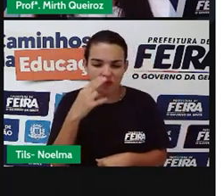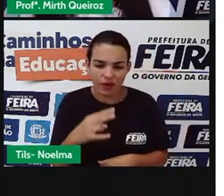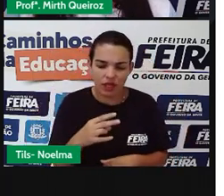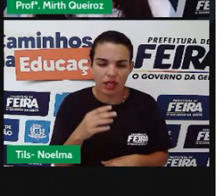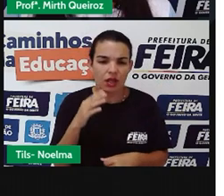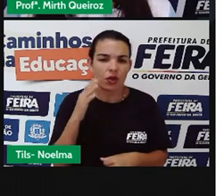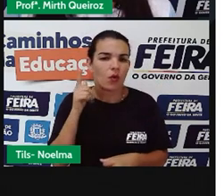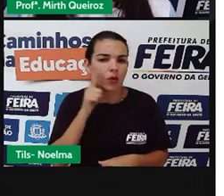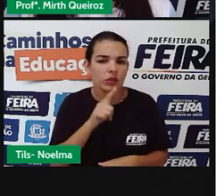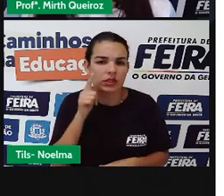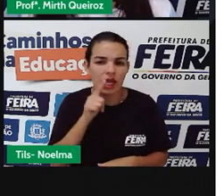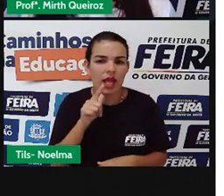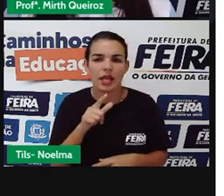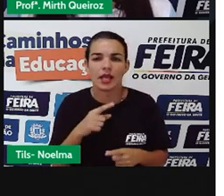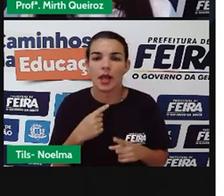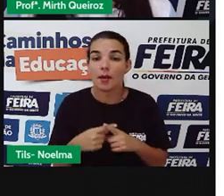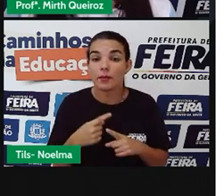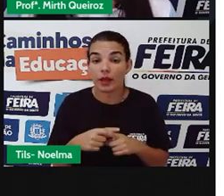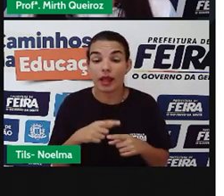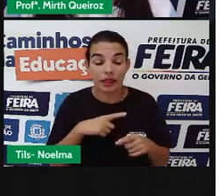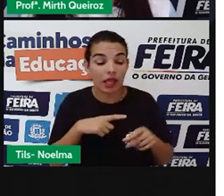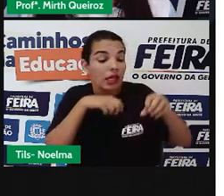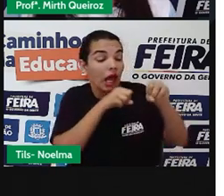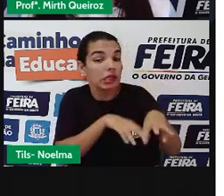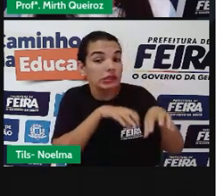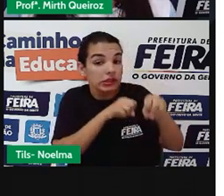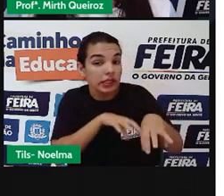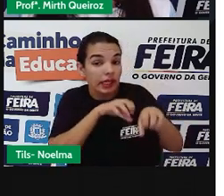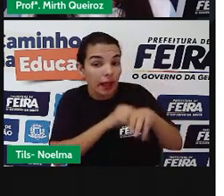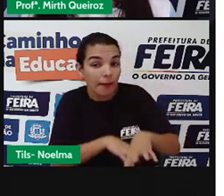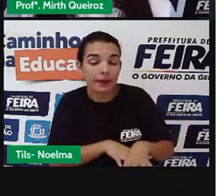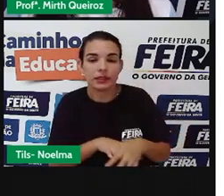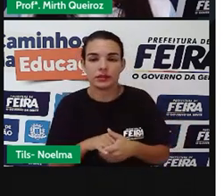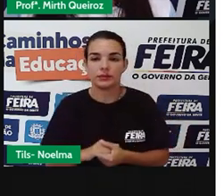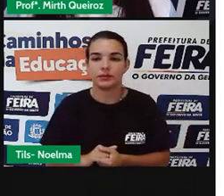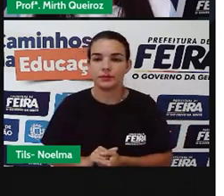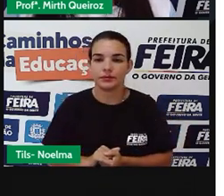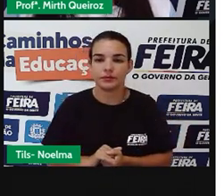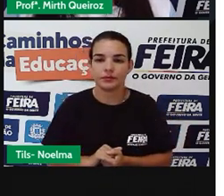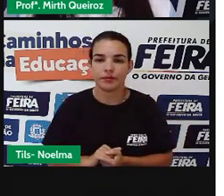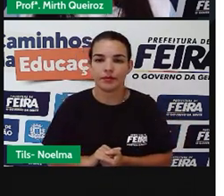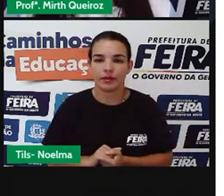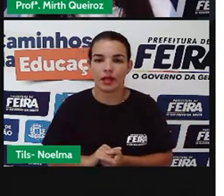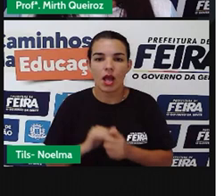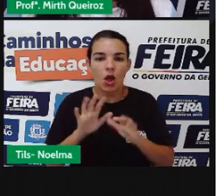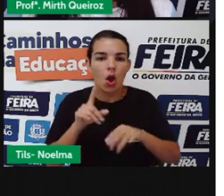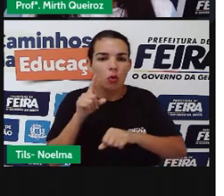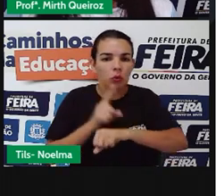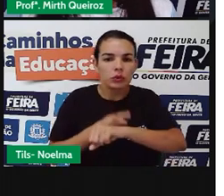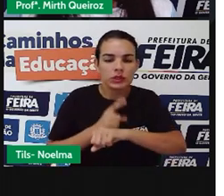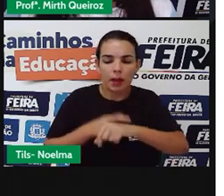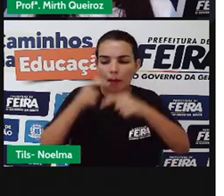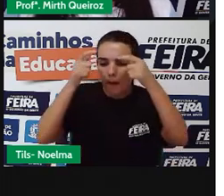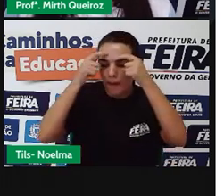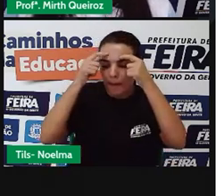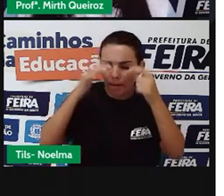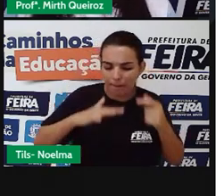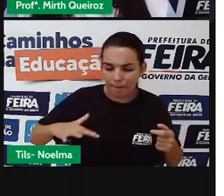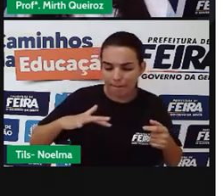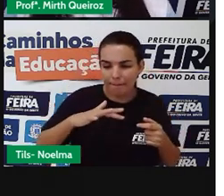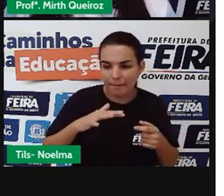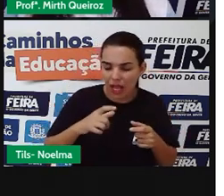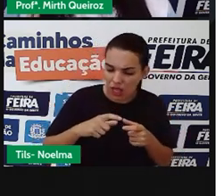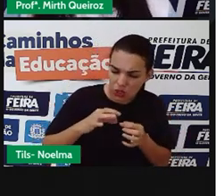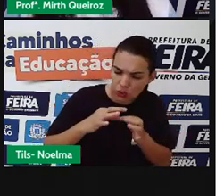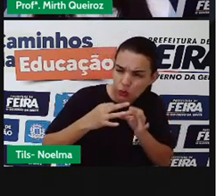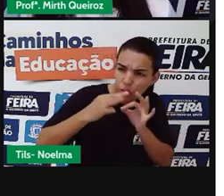o essencial é indivíduo aos olhos. São lições aí dadas pela raposa. O tempo que o Pequeno Príncipe passou longe do seu